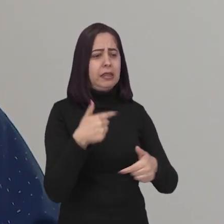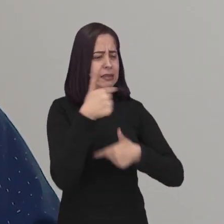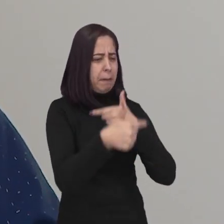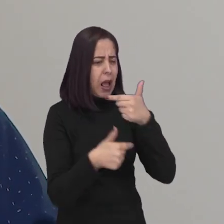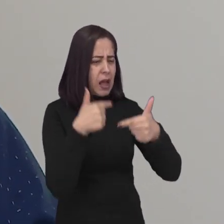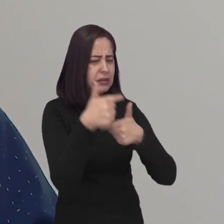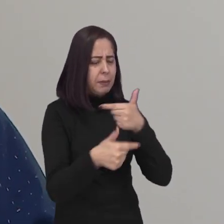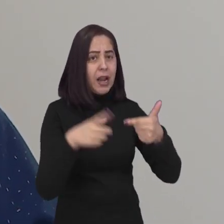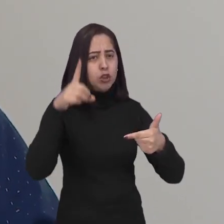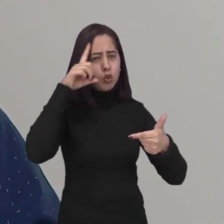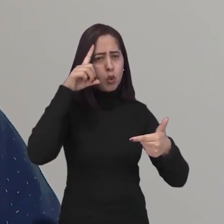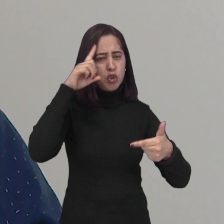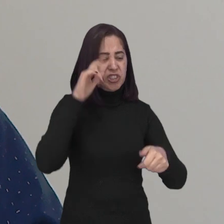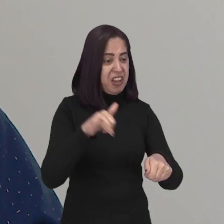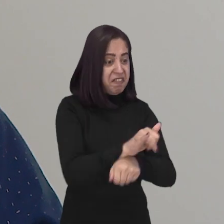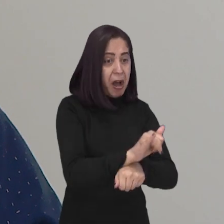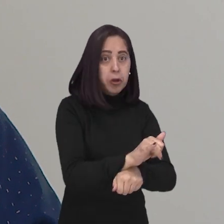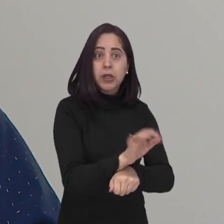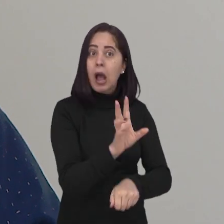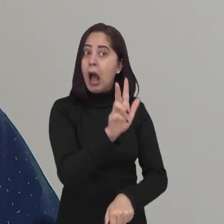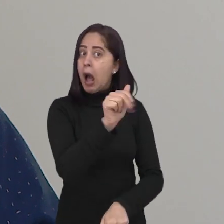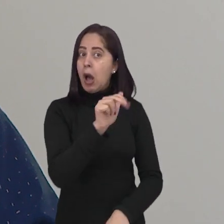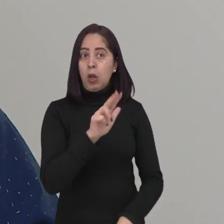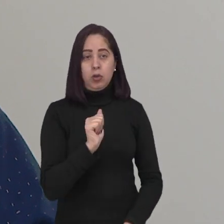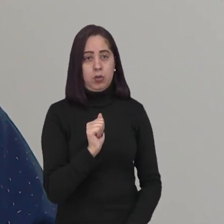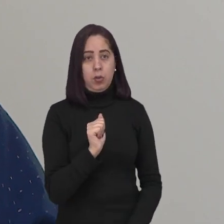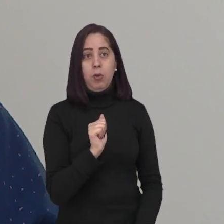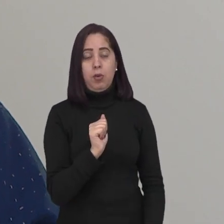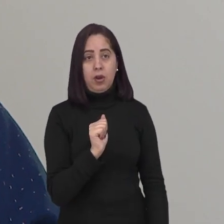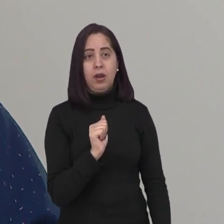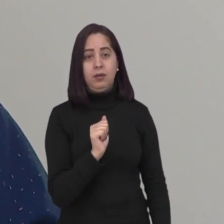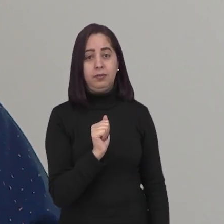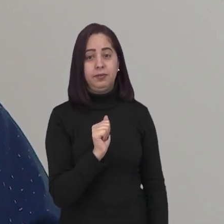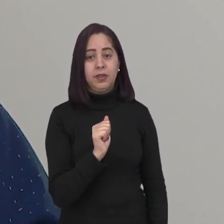um dia de trabalho. Era um ponto forte dele.